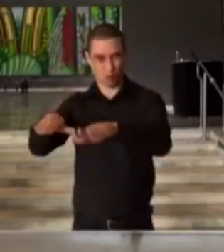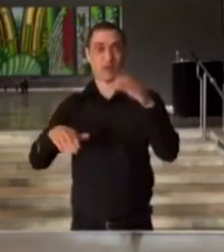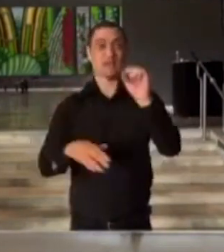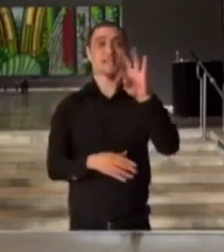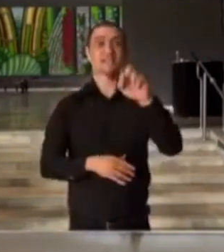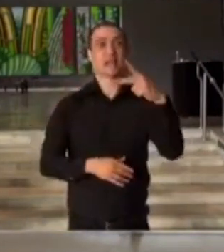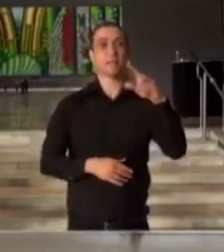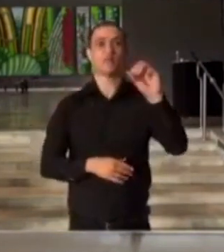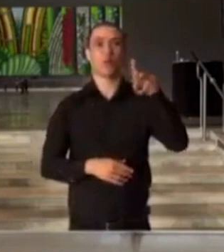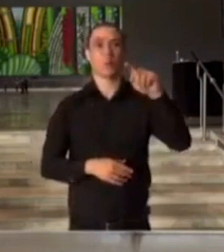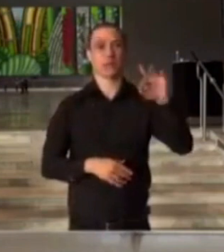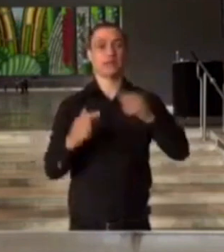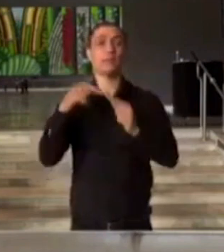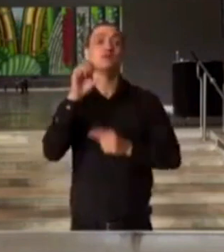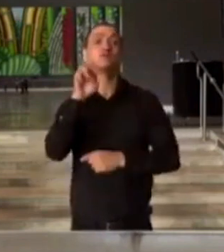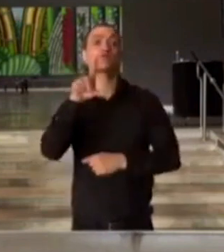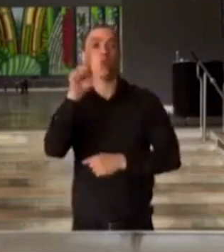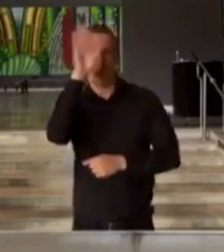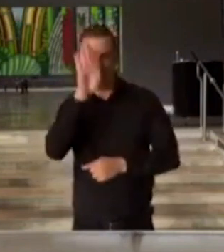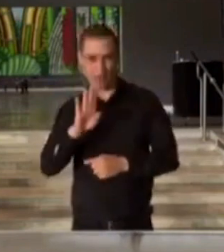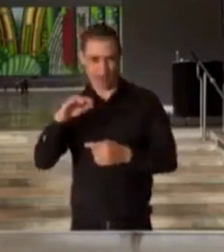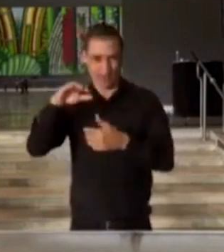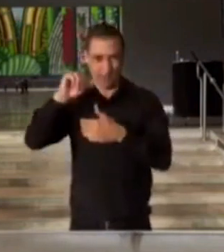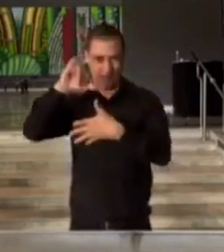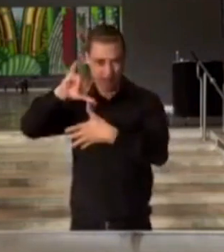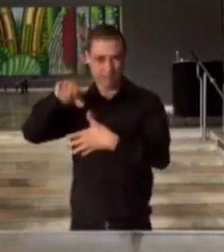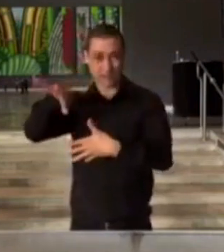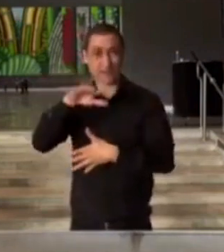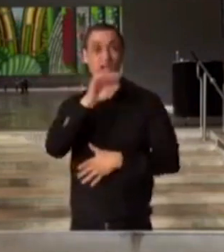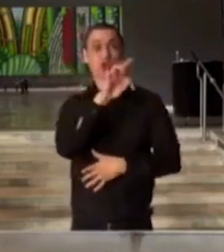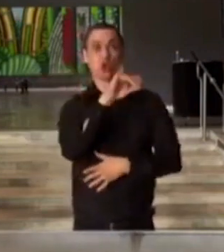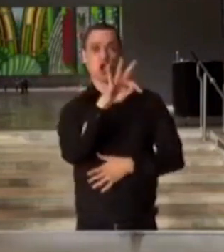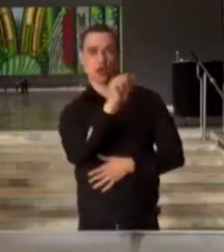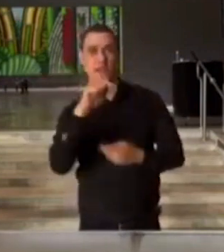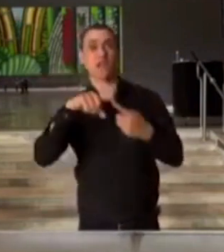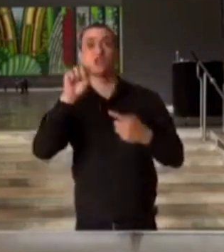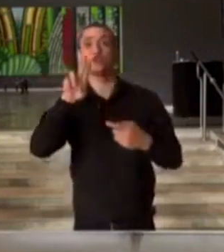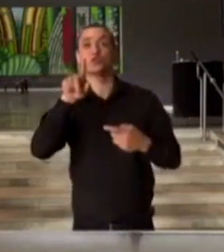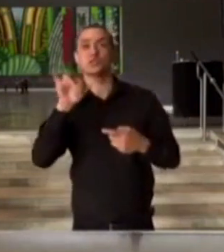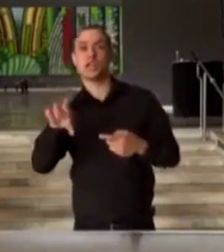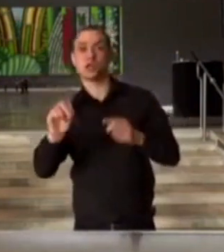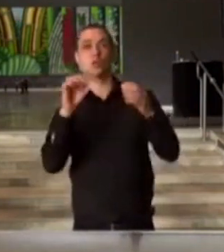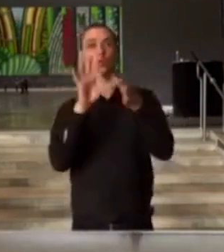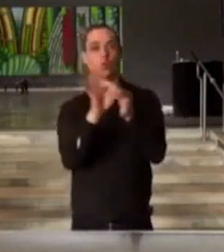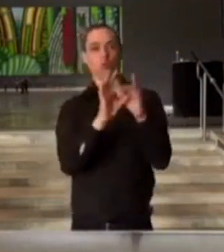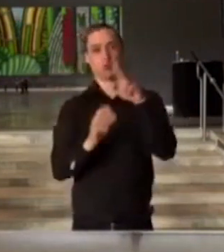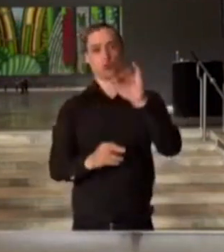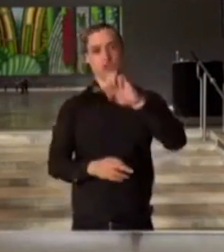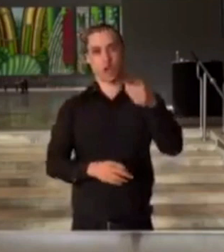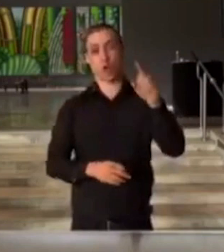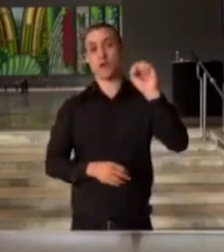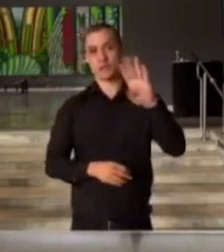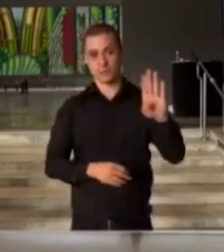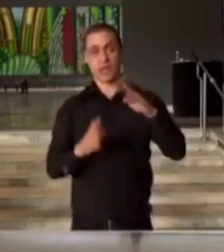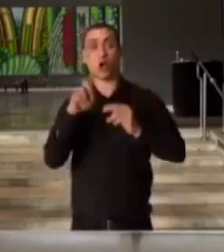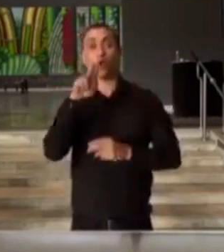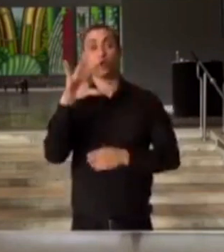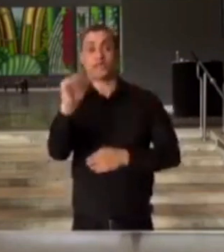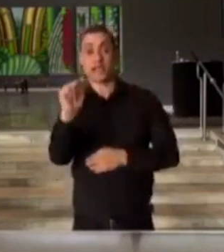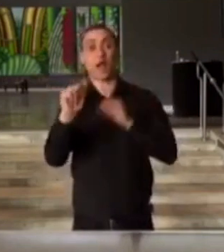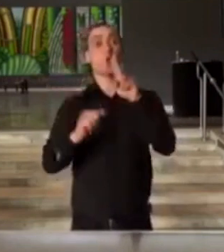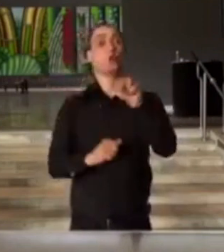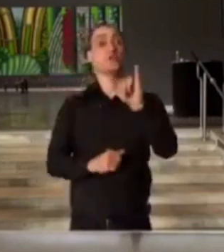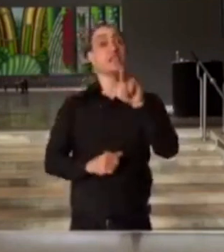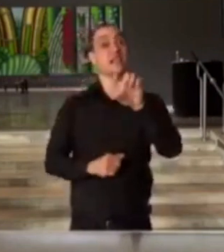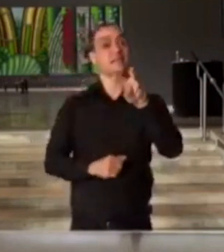Company, a Sulamérica, a Suzano, a Toyota, a União SP, a Única, a Unilever,